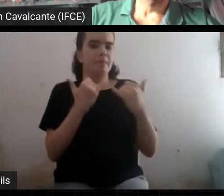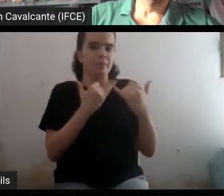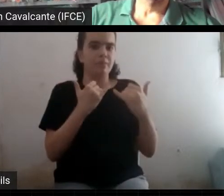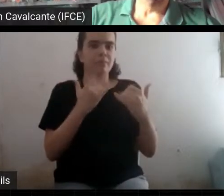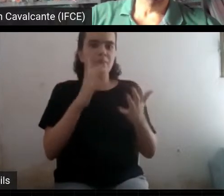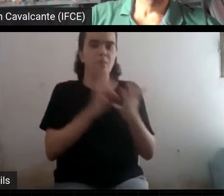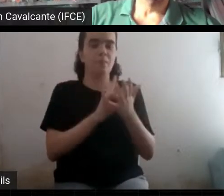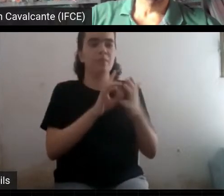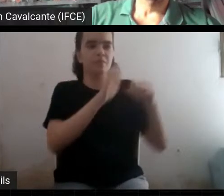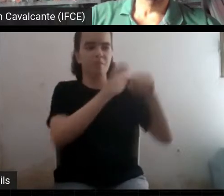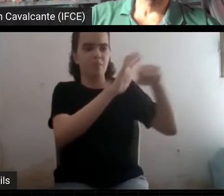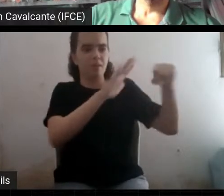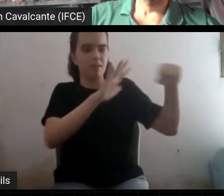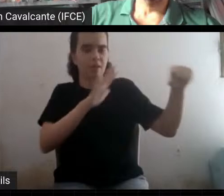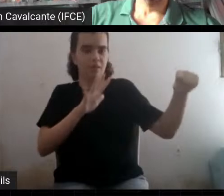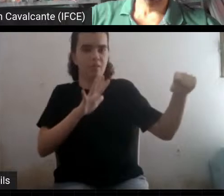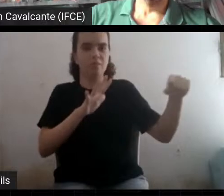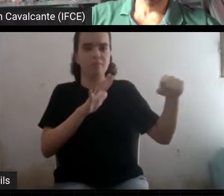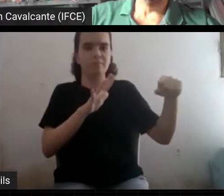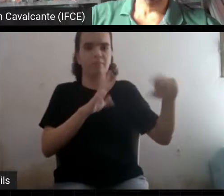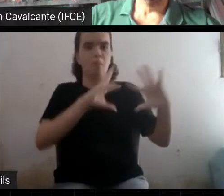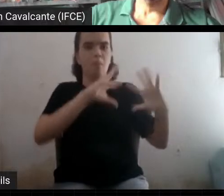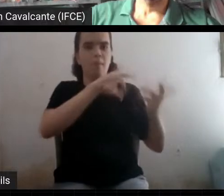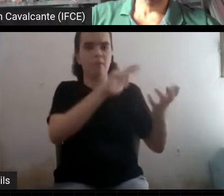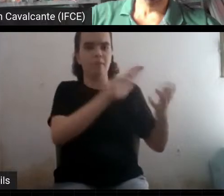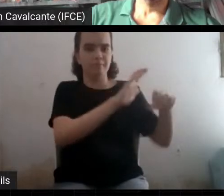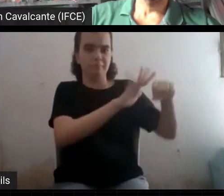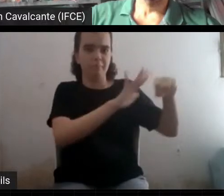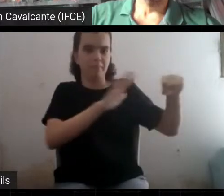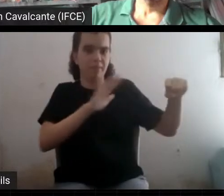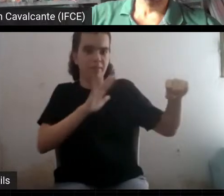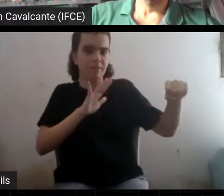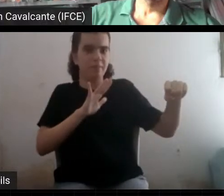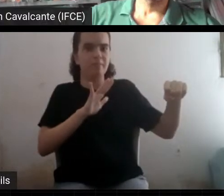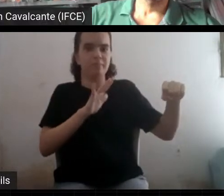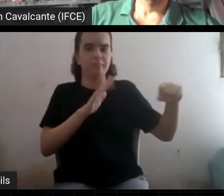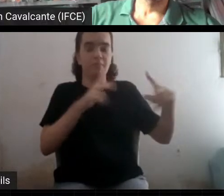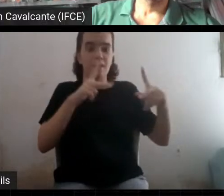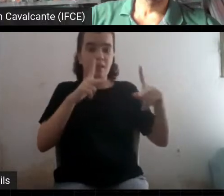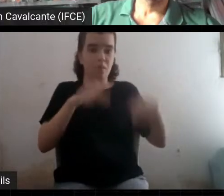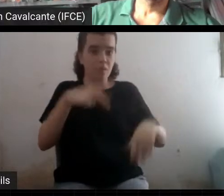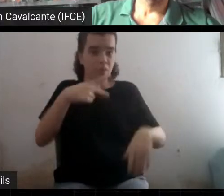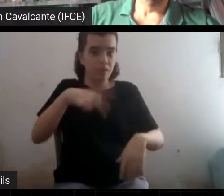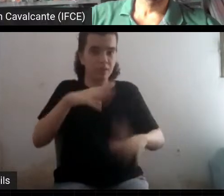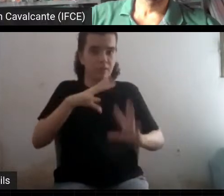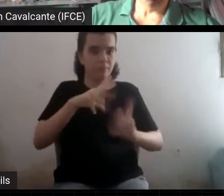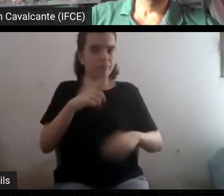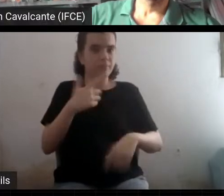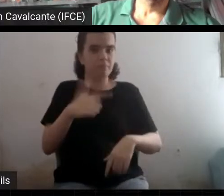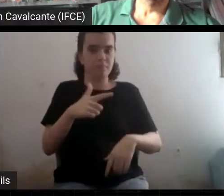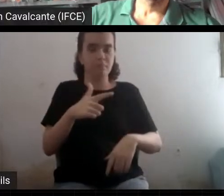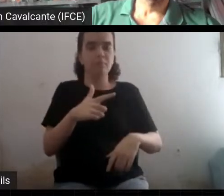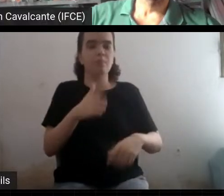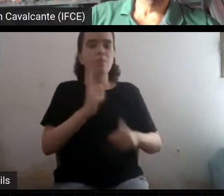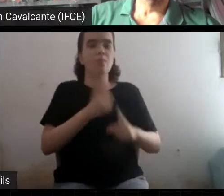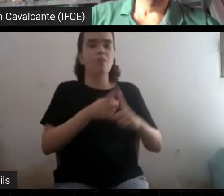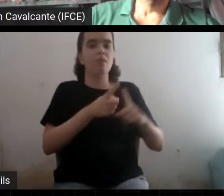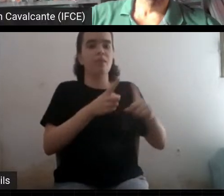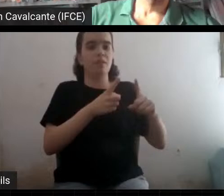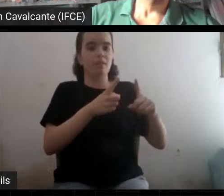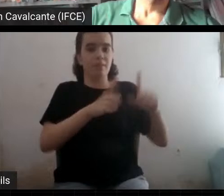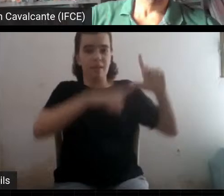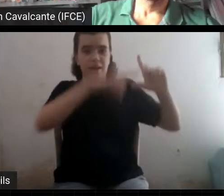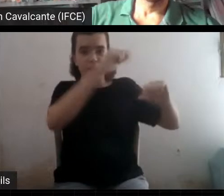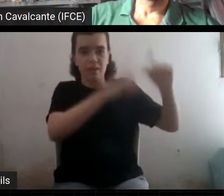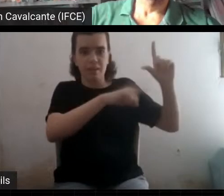estrela e, portanto, é extremamente difícil de medir, principalmente ao lado de uma estrela, que é um objeto brilhante.